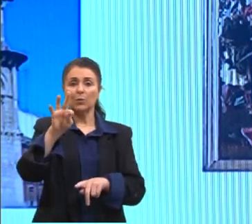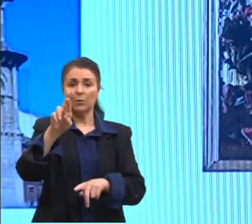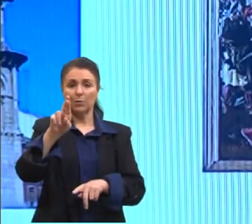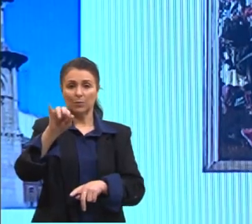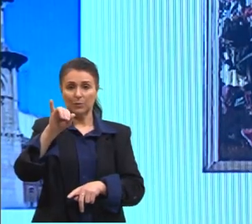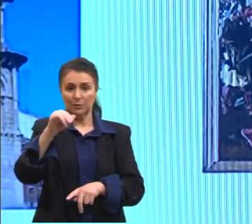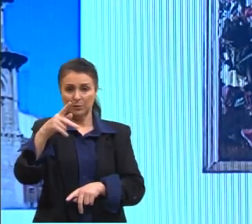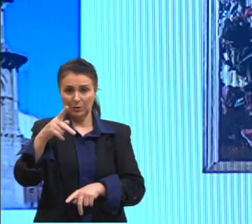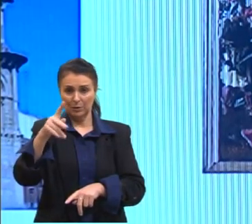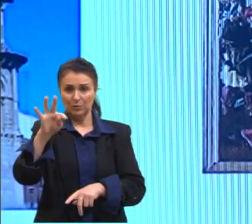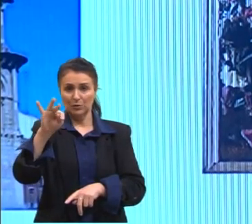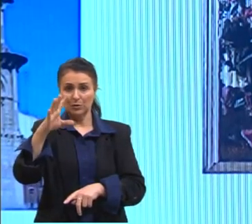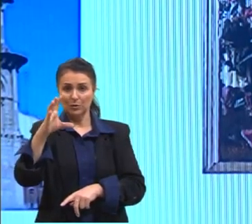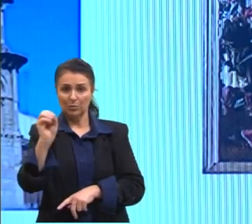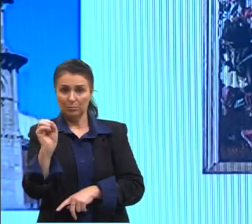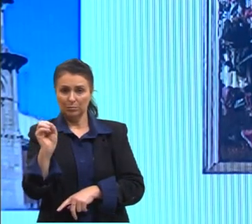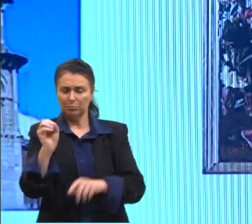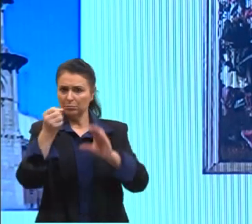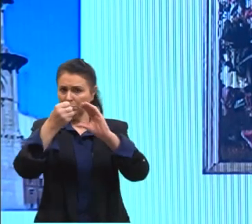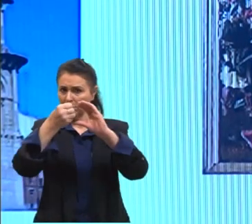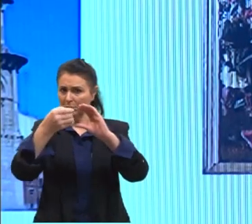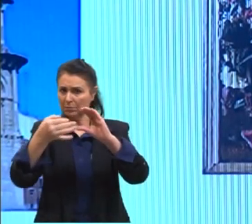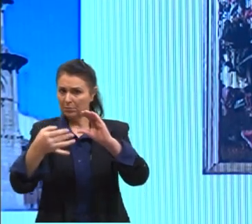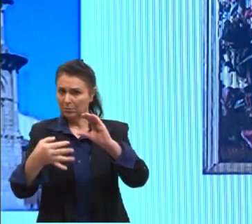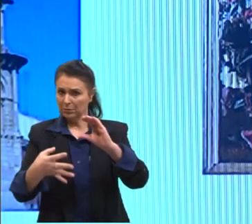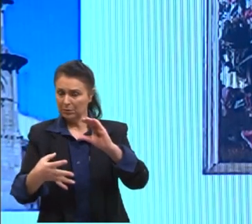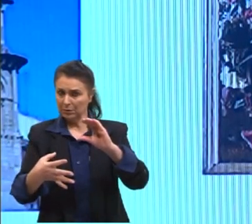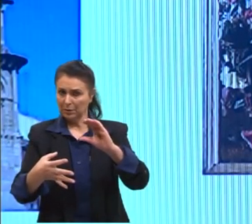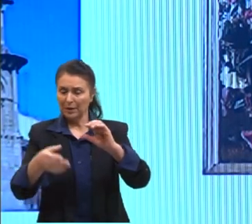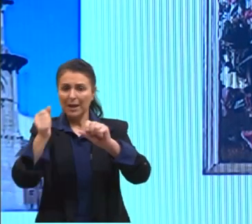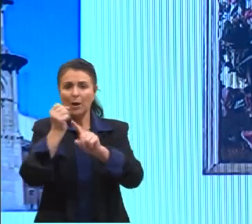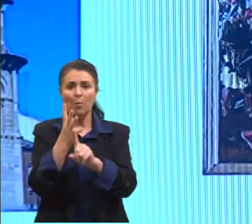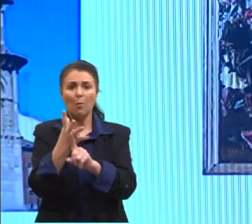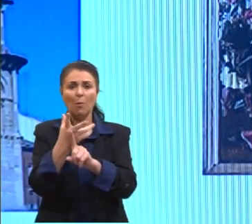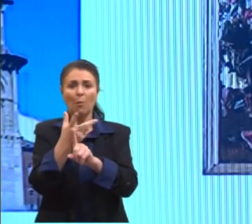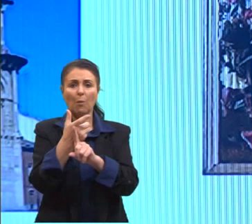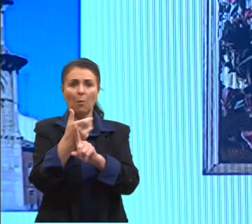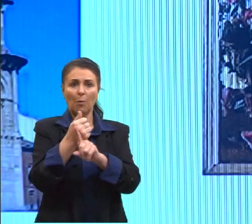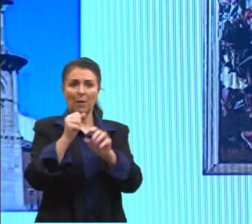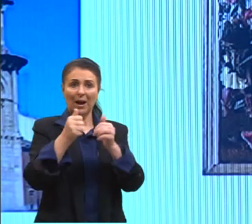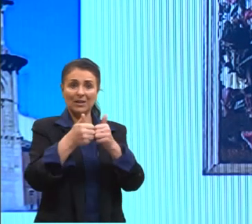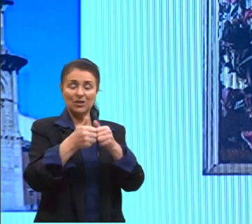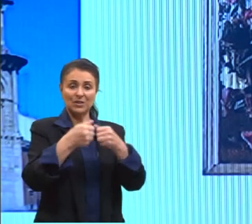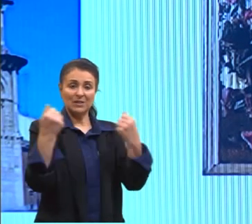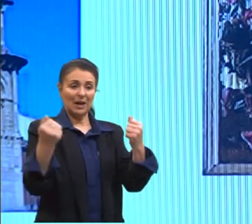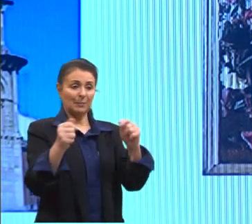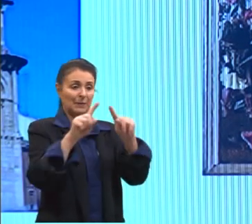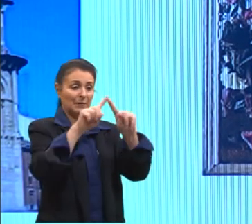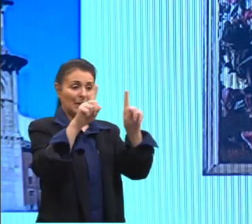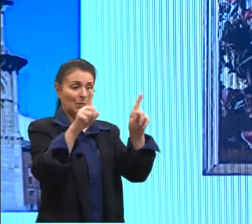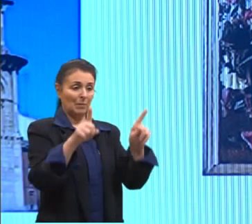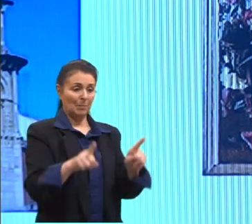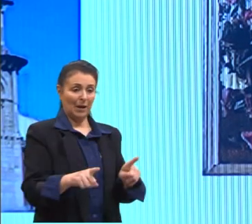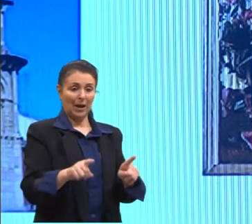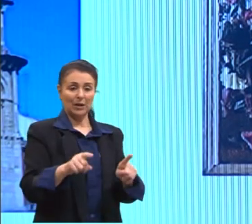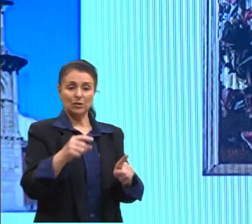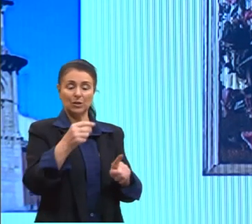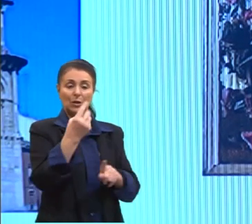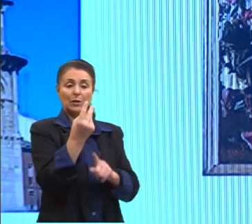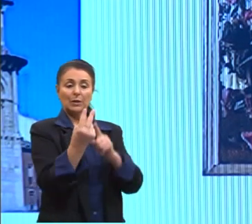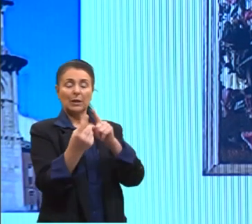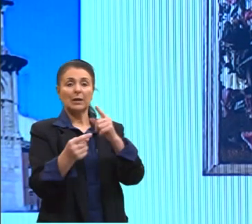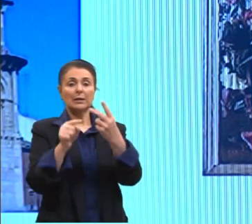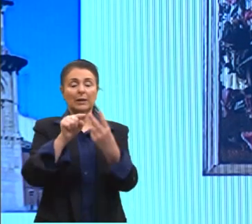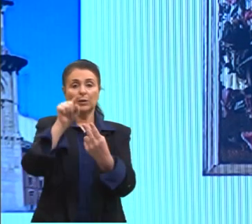tríptico, então, é uma obra de arte que se abre. São três partes e apresenta uma